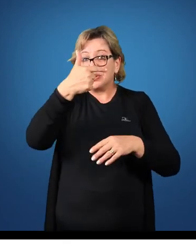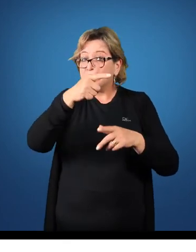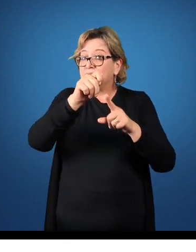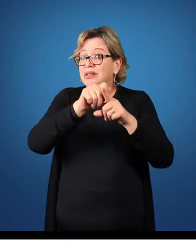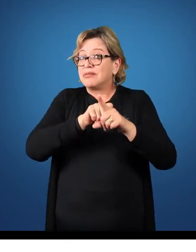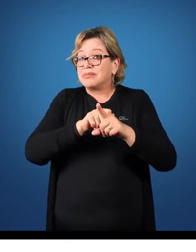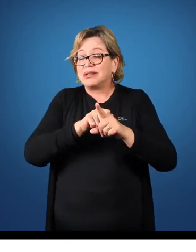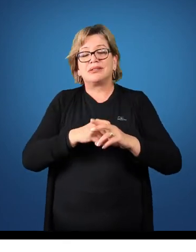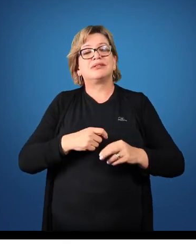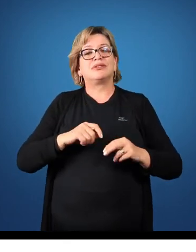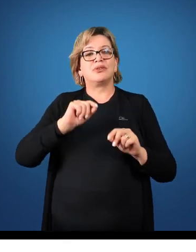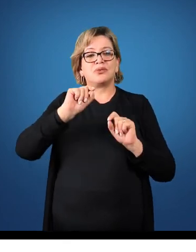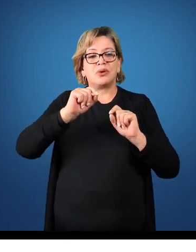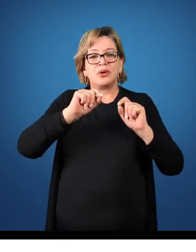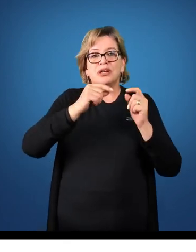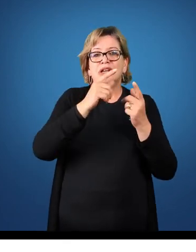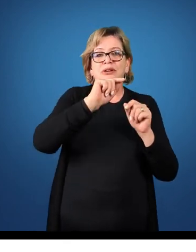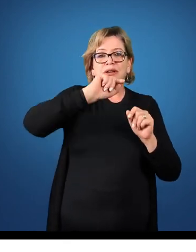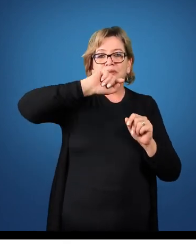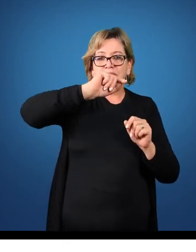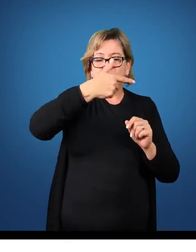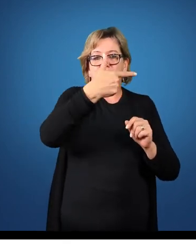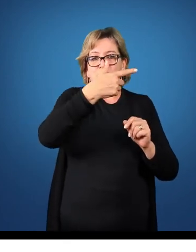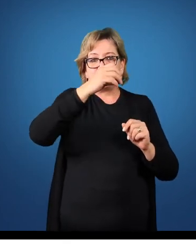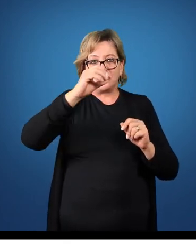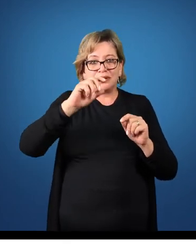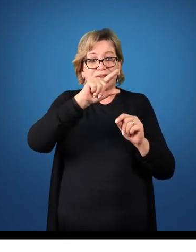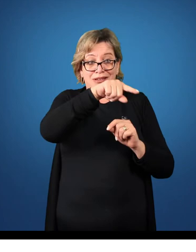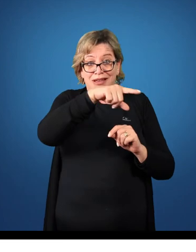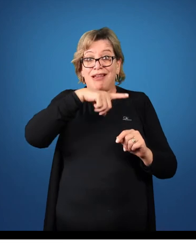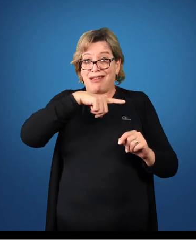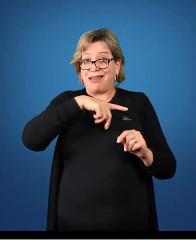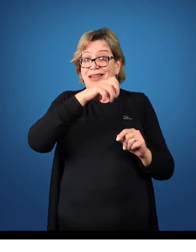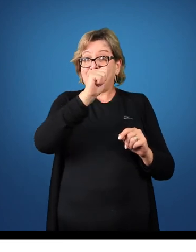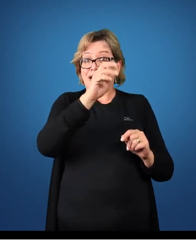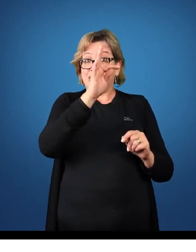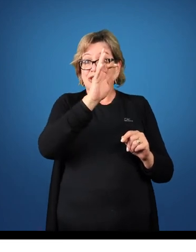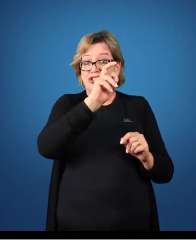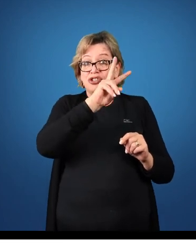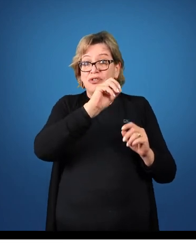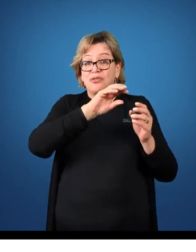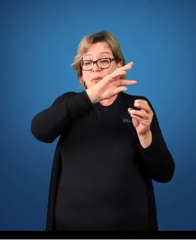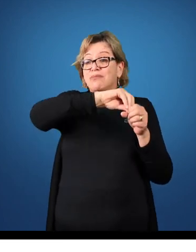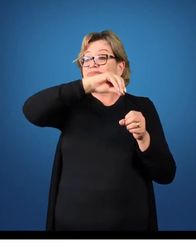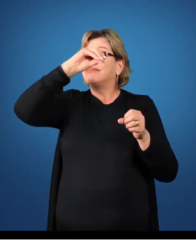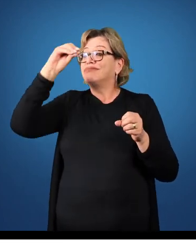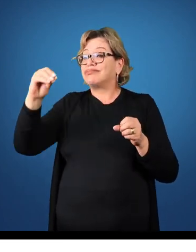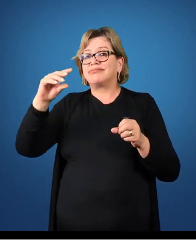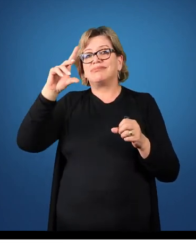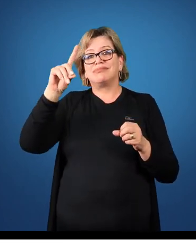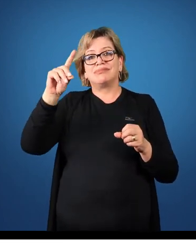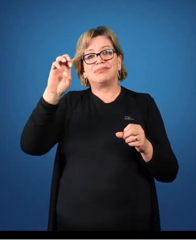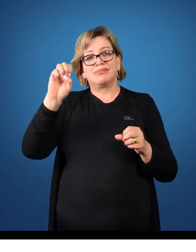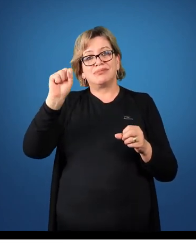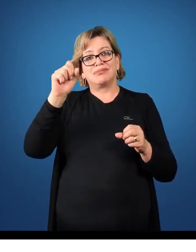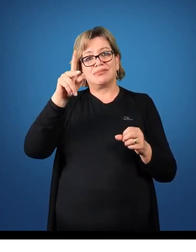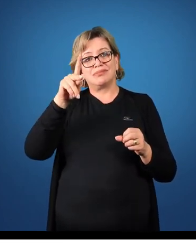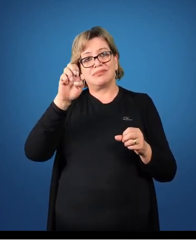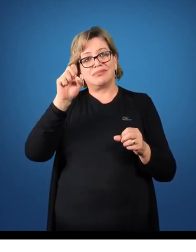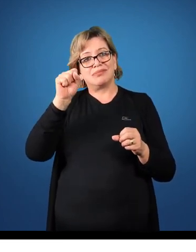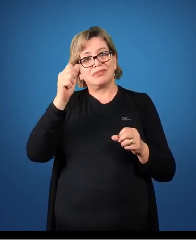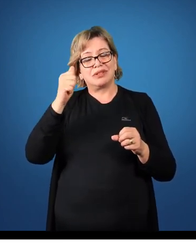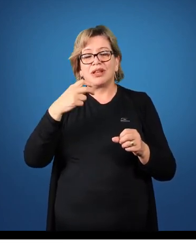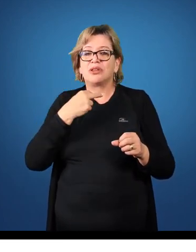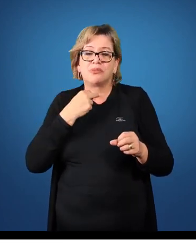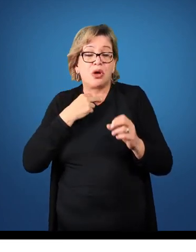aquele R$.200 que estava no ativo, estará lá todo em despesa. Não posso lançar tudo em janeiro,